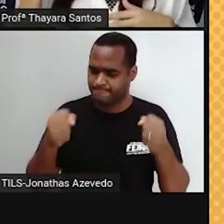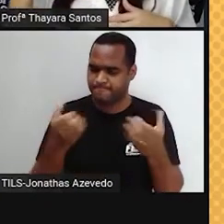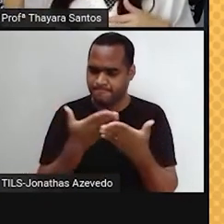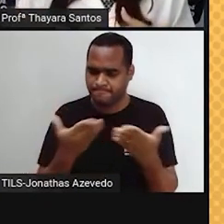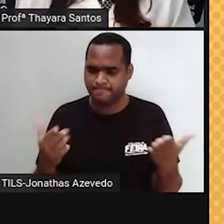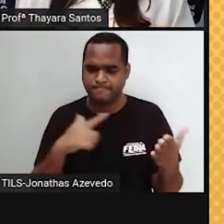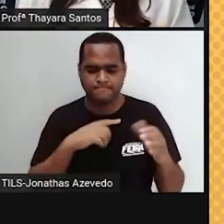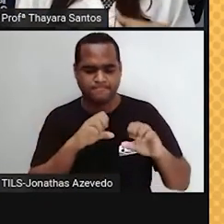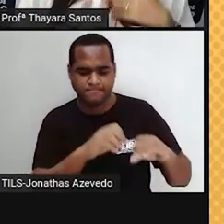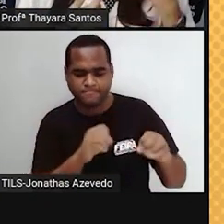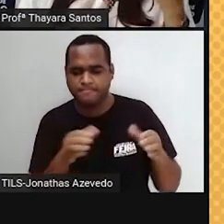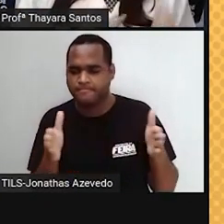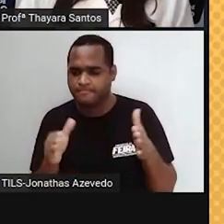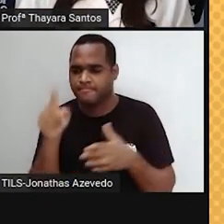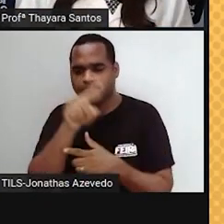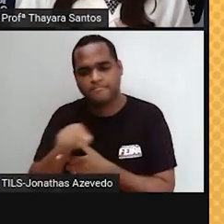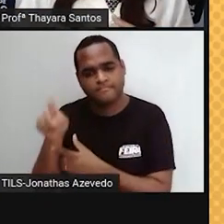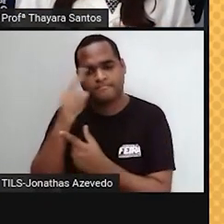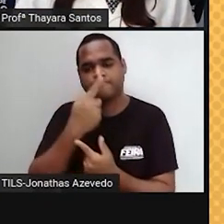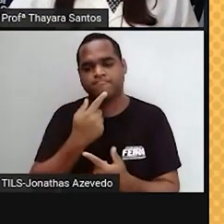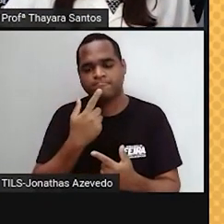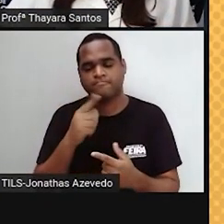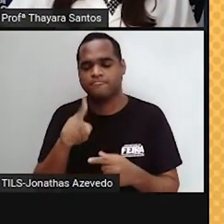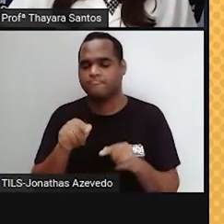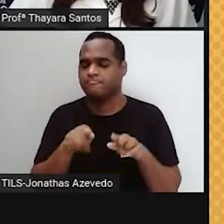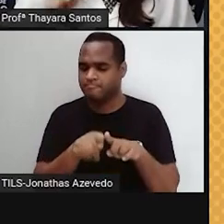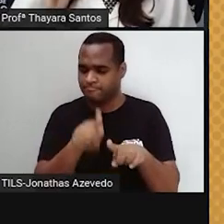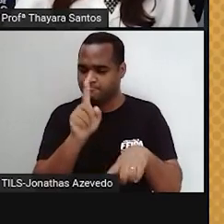quando a falar sobre ciclo menstrual, sobre fecundação.